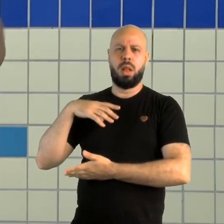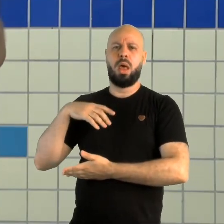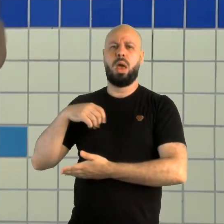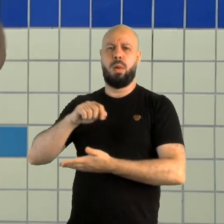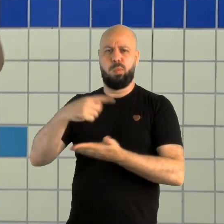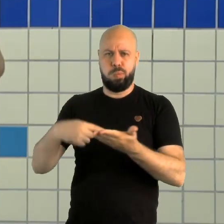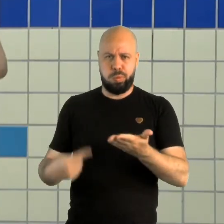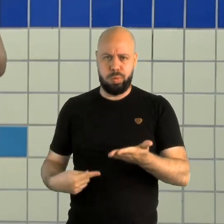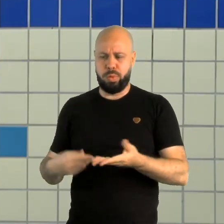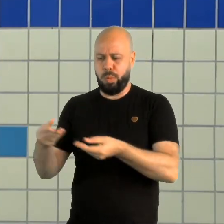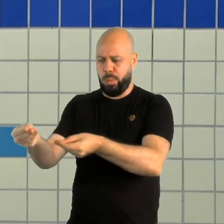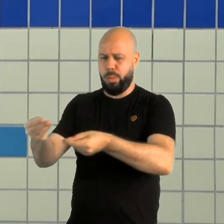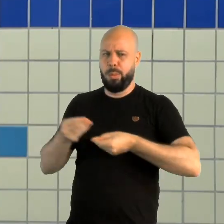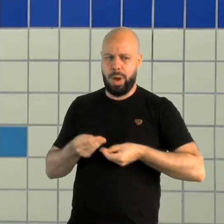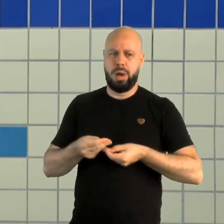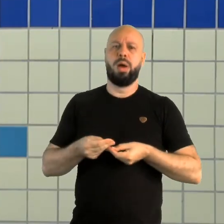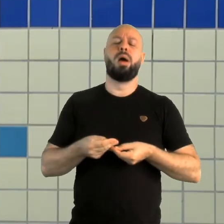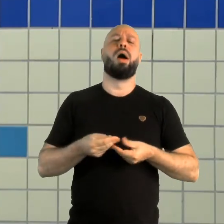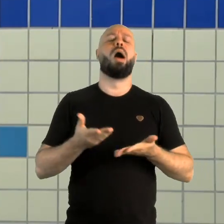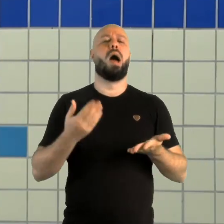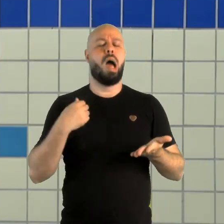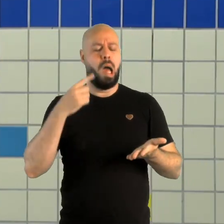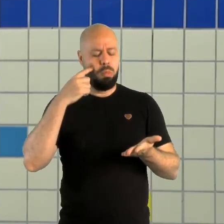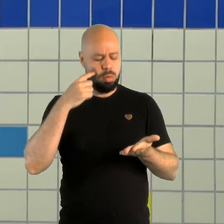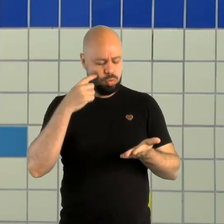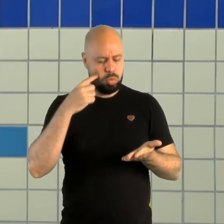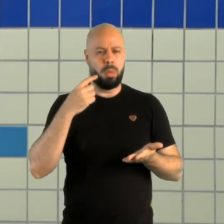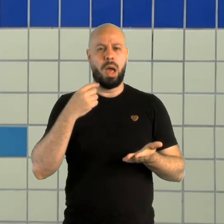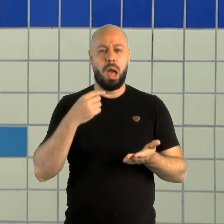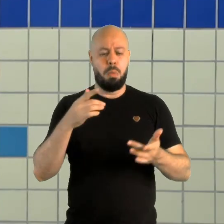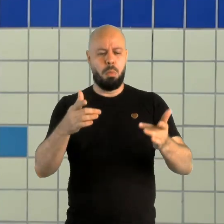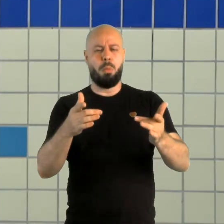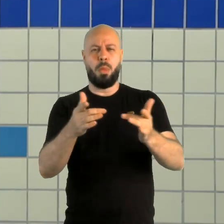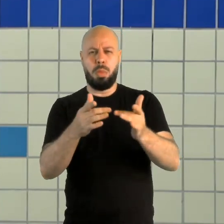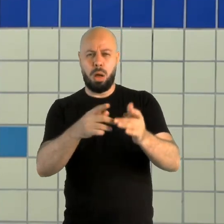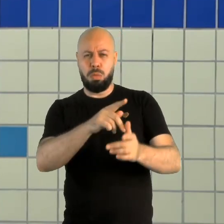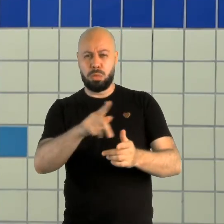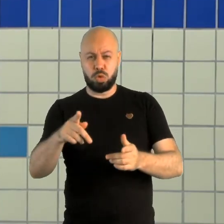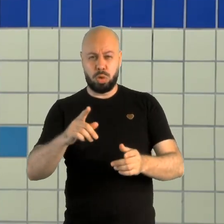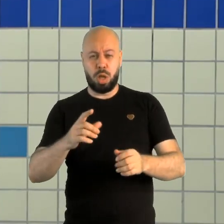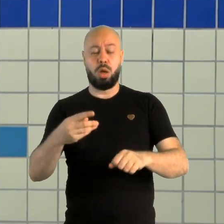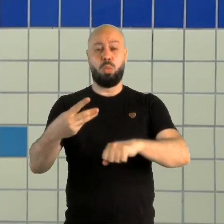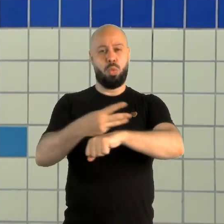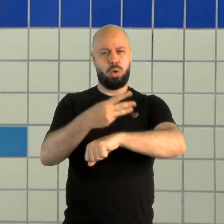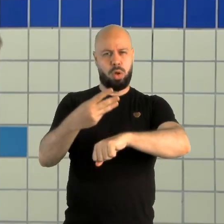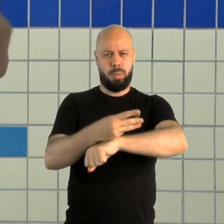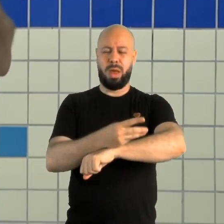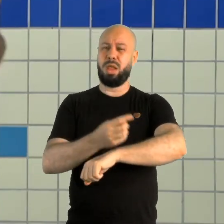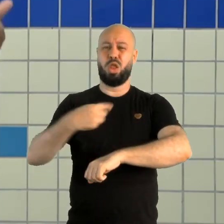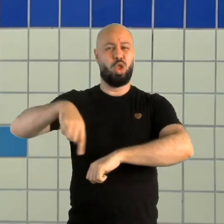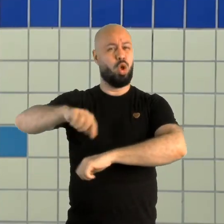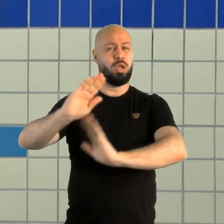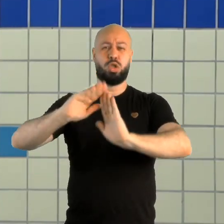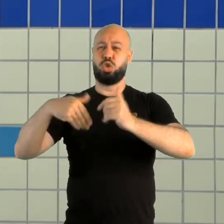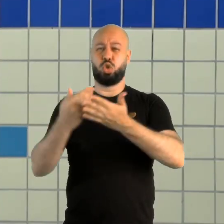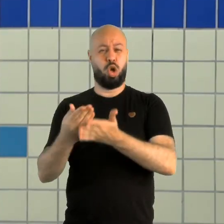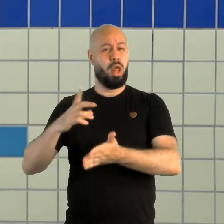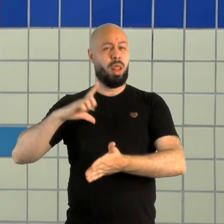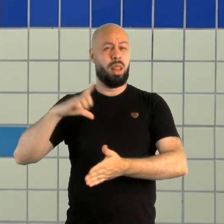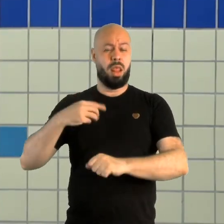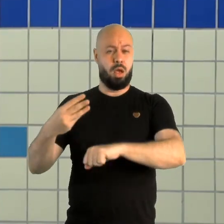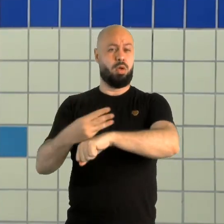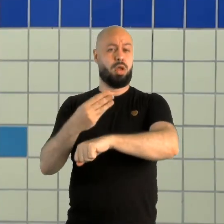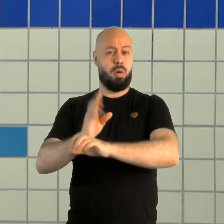apostila, entre em contato pelo WhatsApp com o seu professor regente, porque todas as nossas escolas já tem um grupo do WhatsApp.